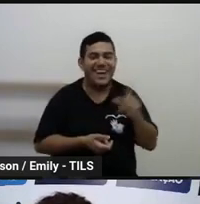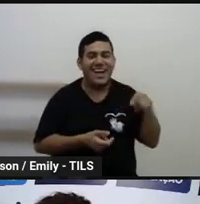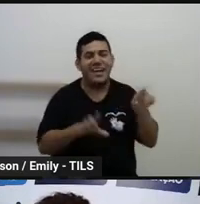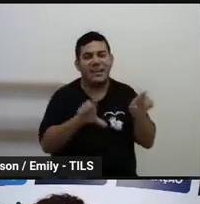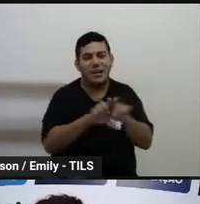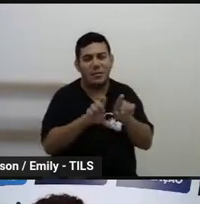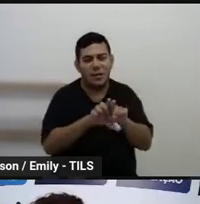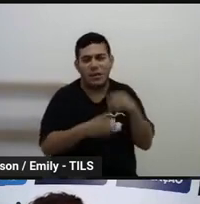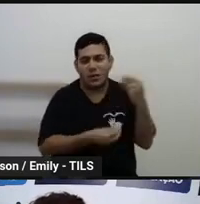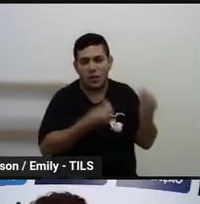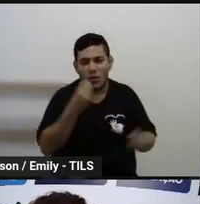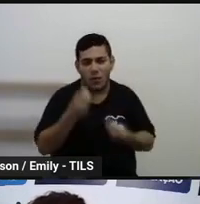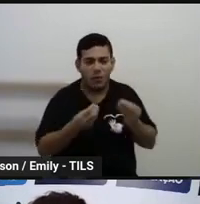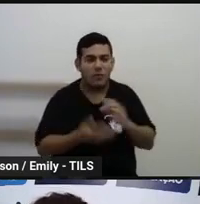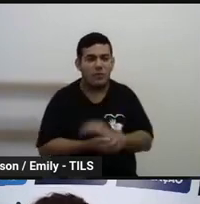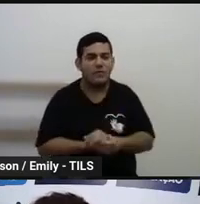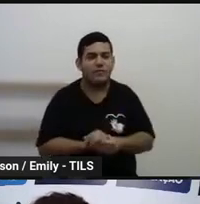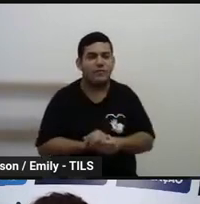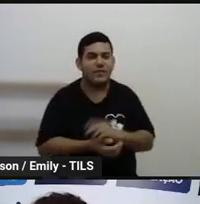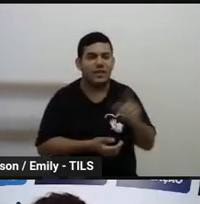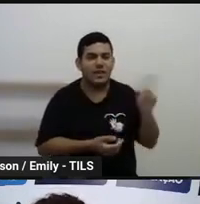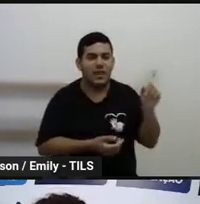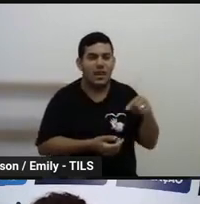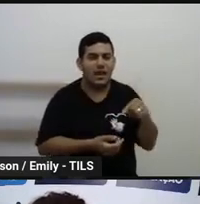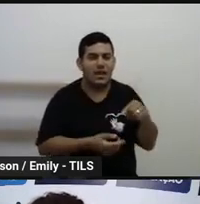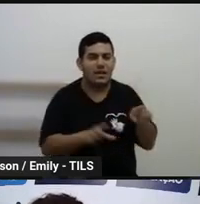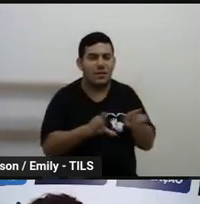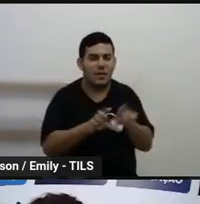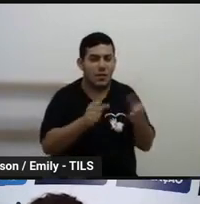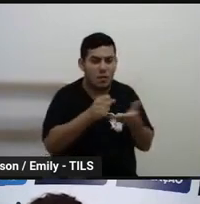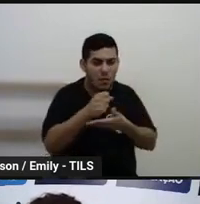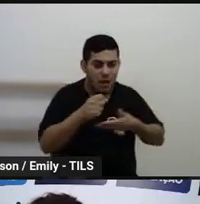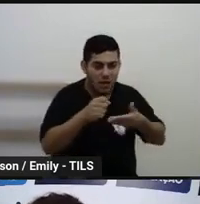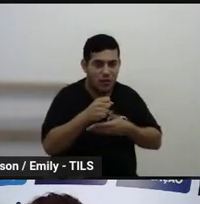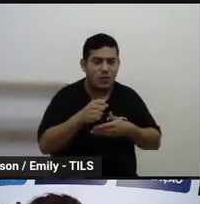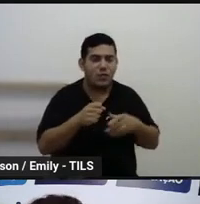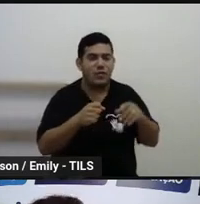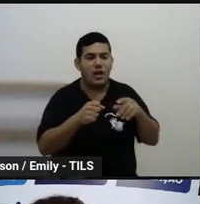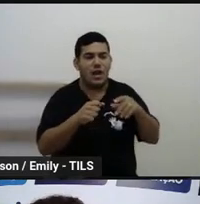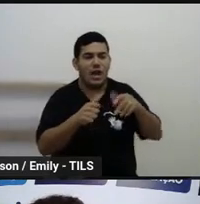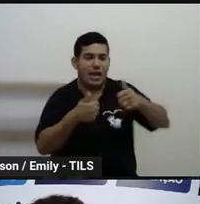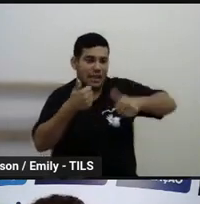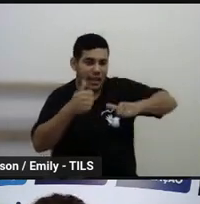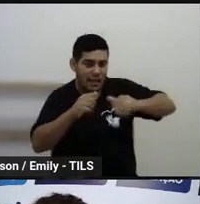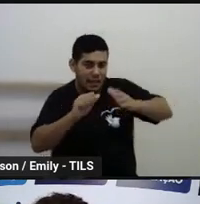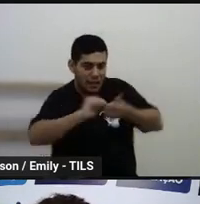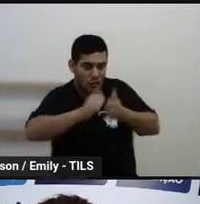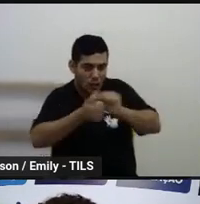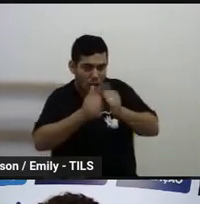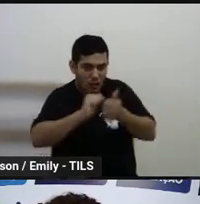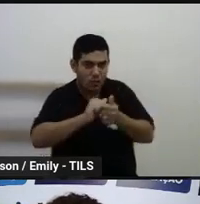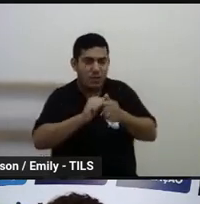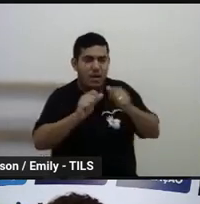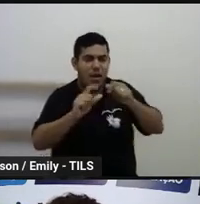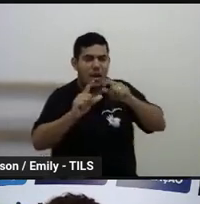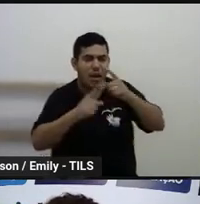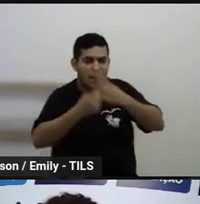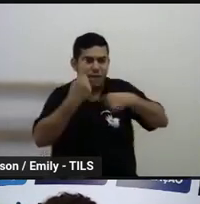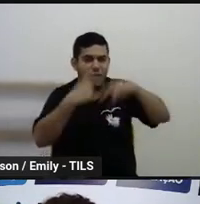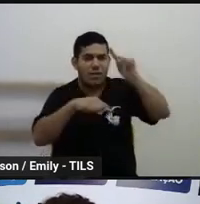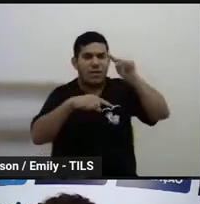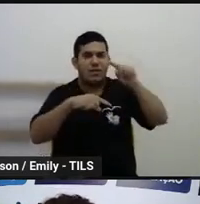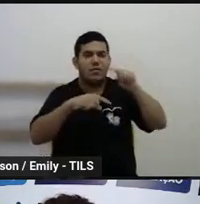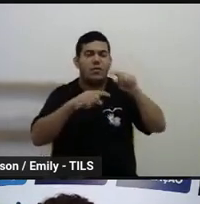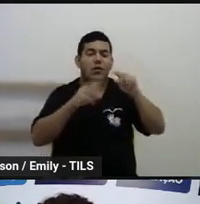básico, que ficaram no básico adequado e avançado. Tudo isso aí, gente, na